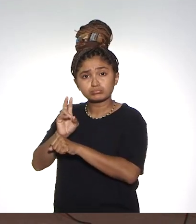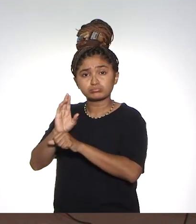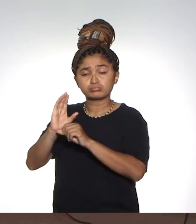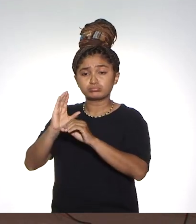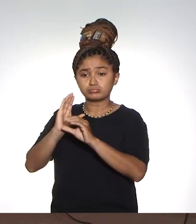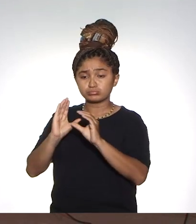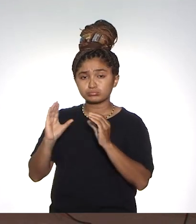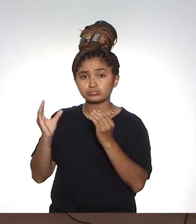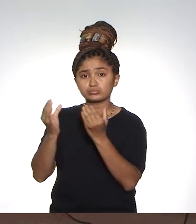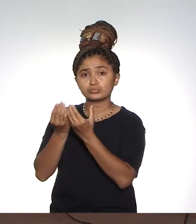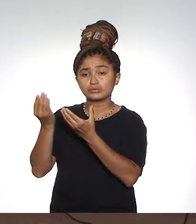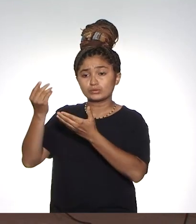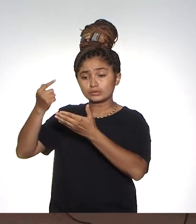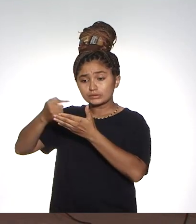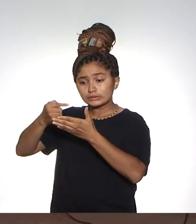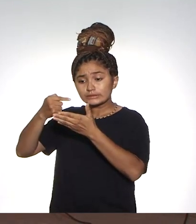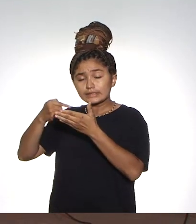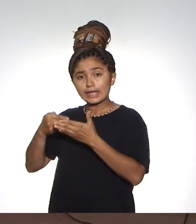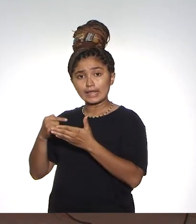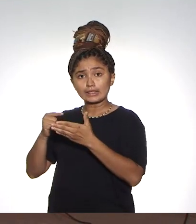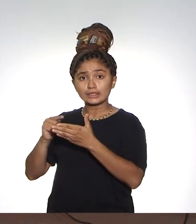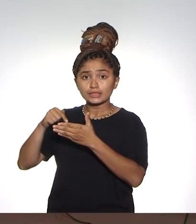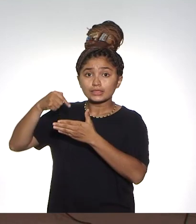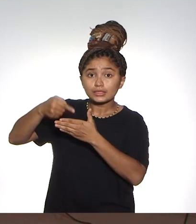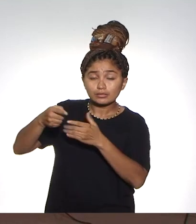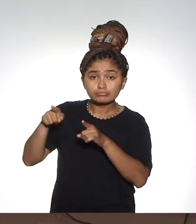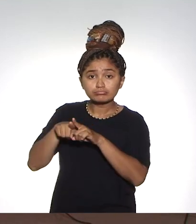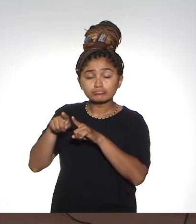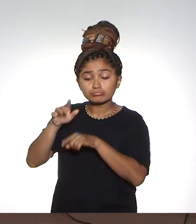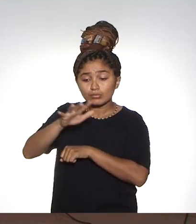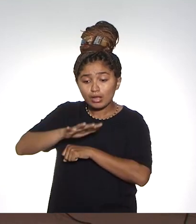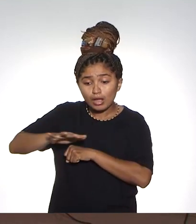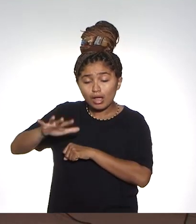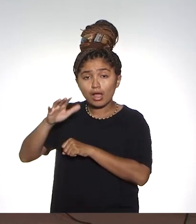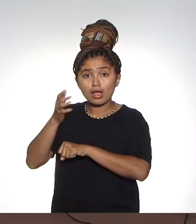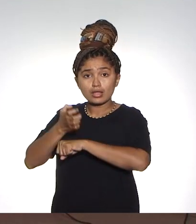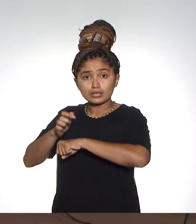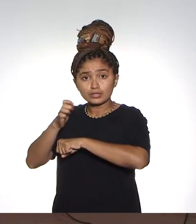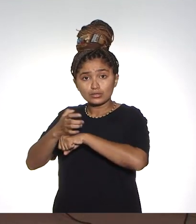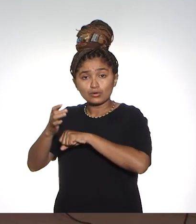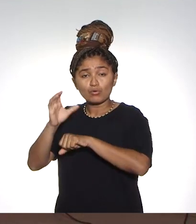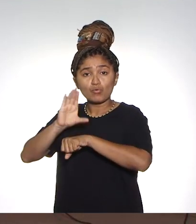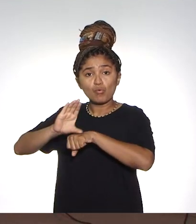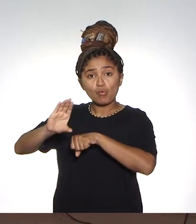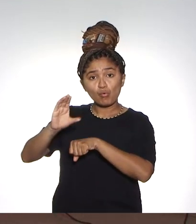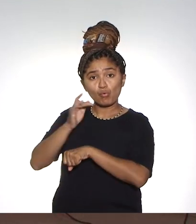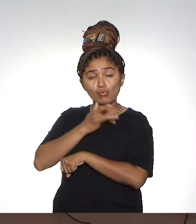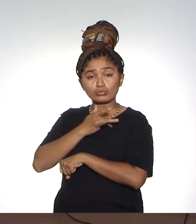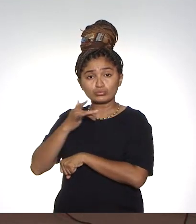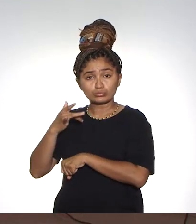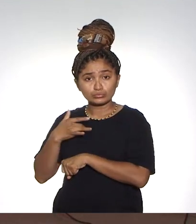interna quanto externa. E servirá também como campo de estágio para os nossos cursos de saúde.